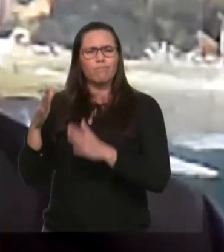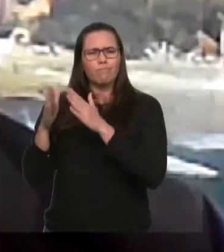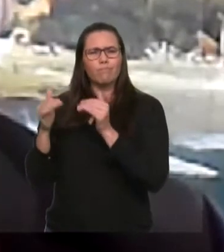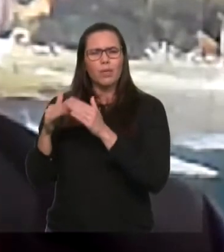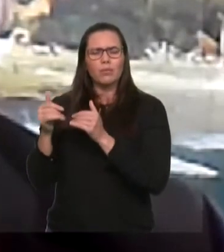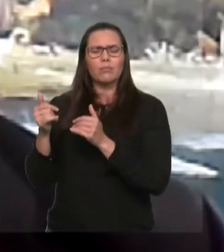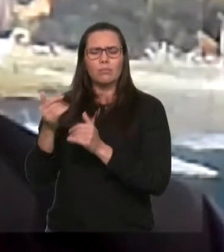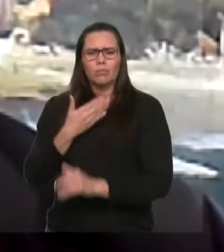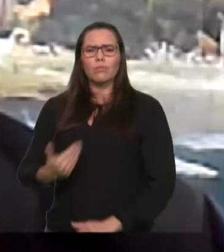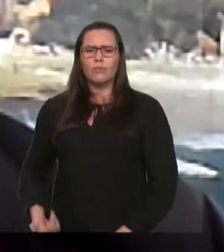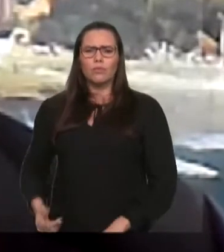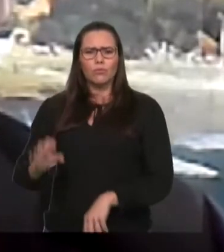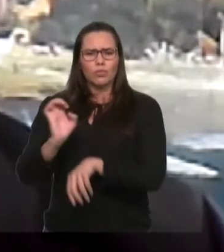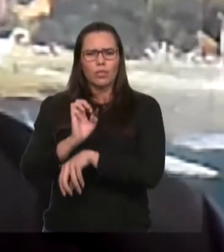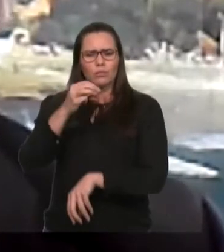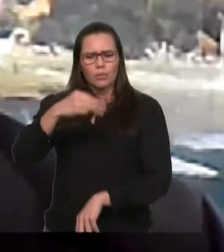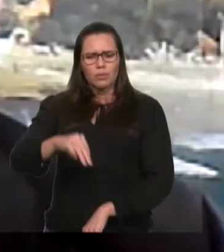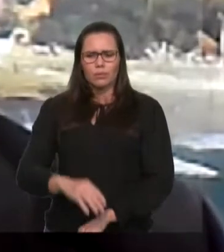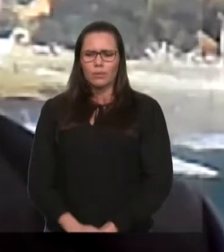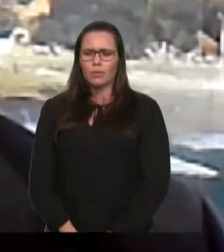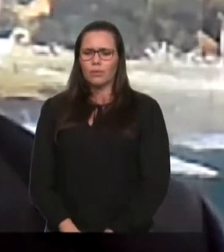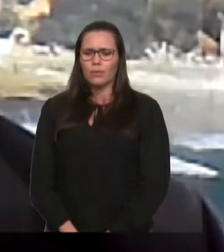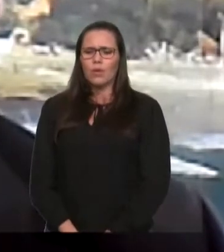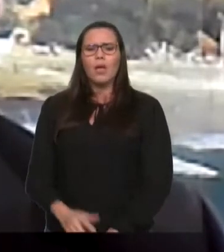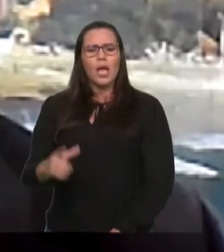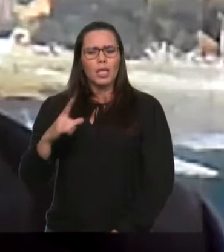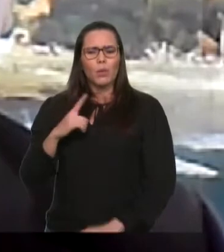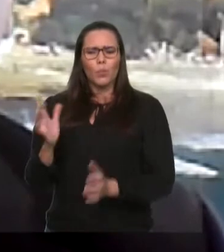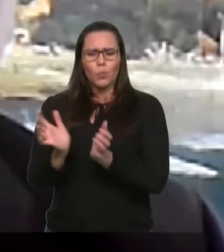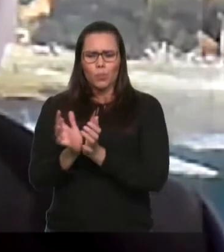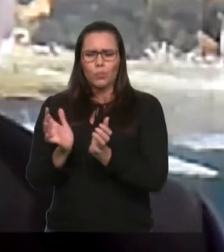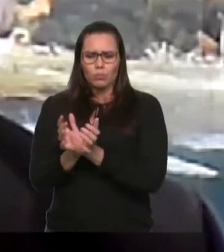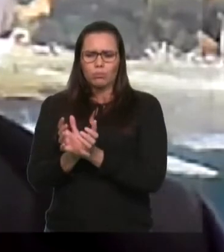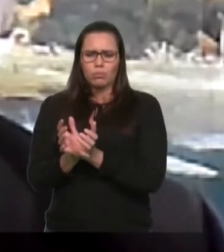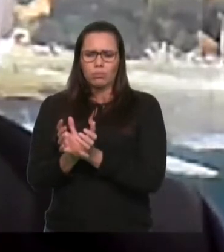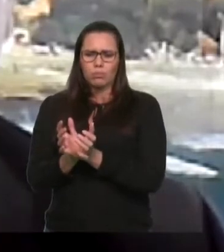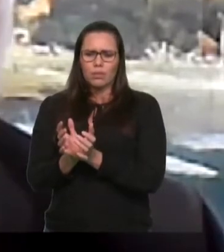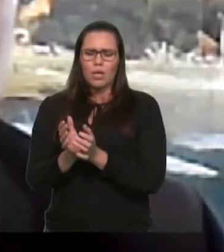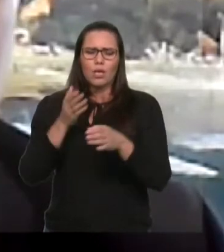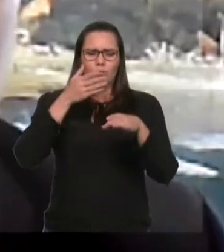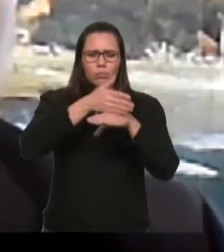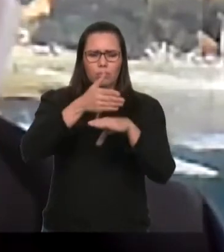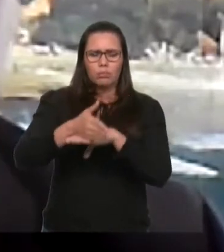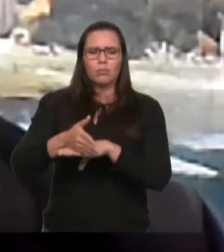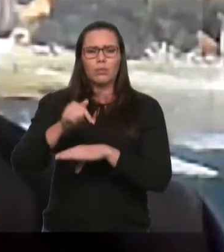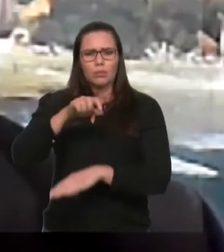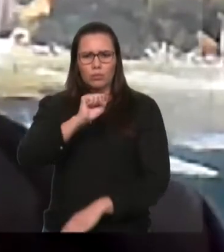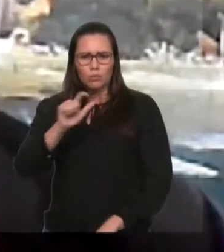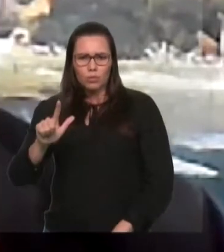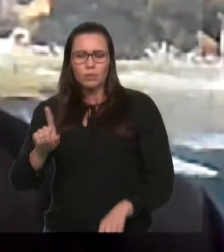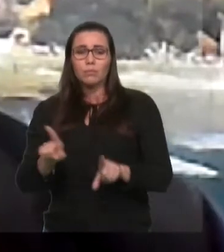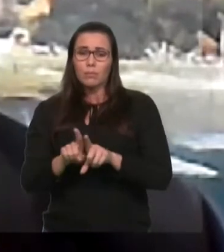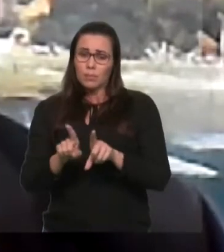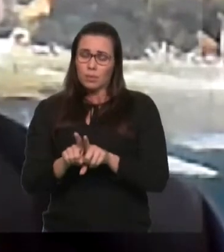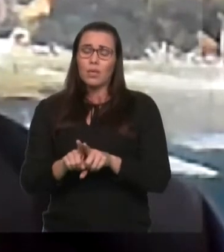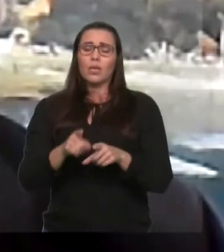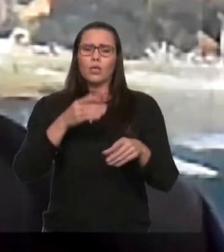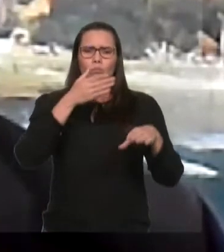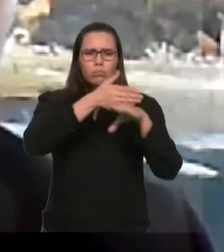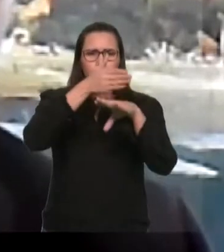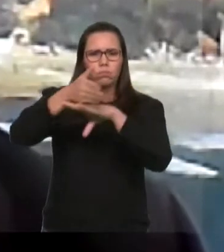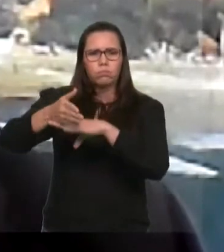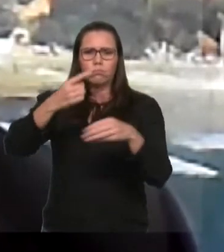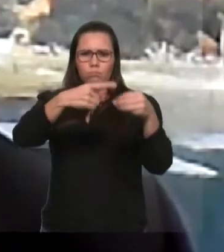O governo do Estado tem, inclusive, um equipe para fazer esse acompanhamento, não só na capital, mas no interior do Estado. No final de semana, nós